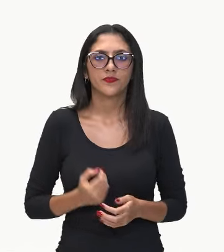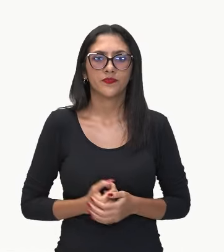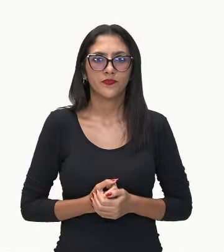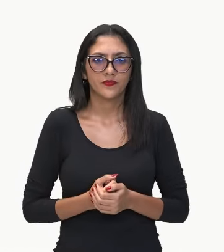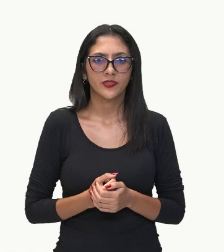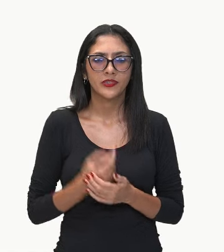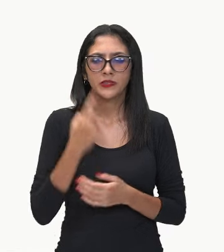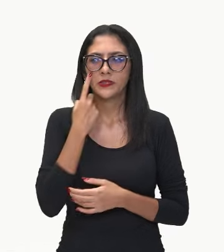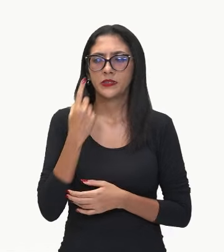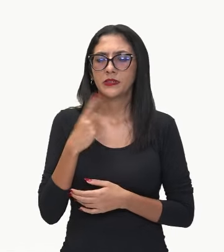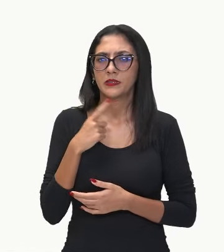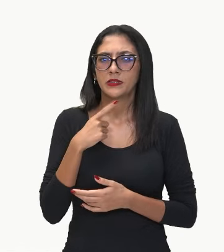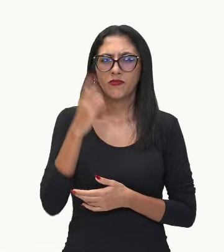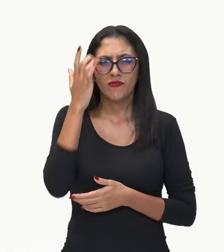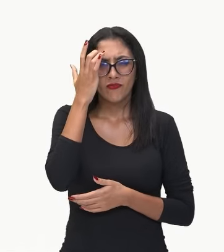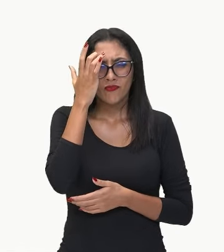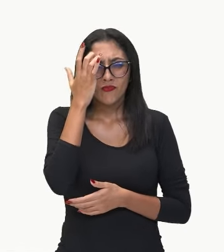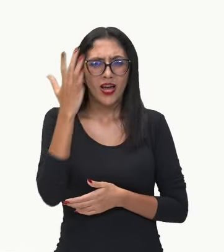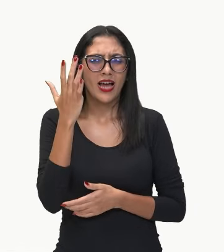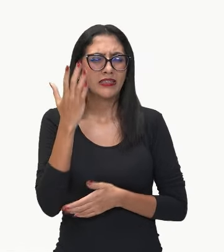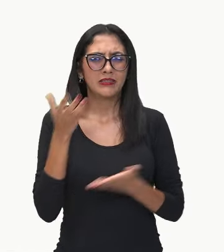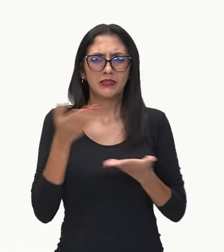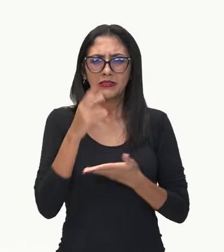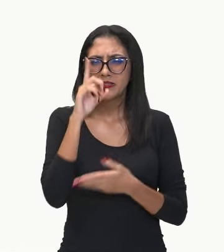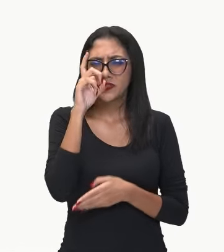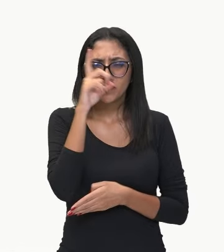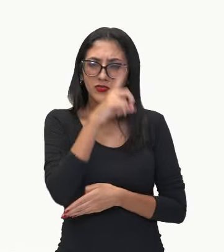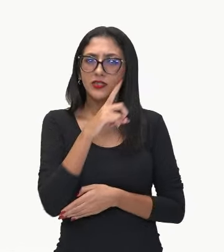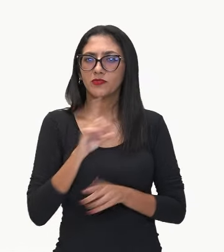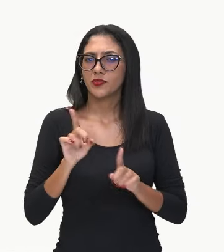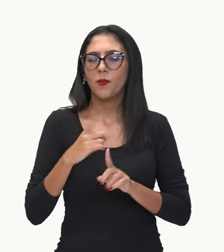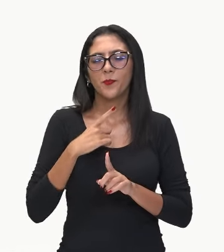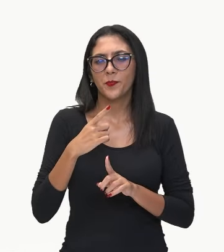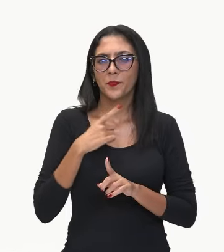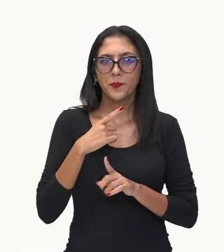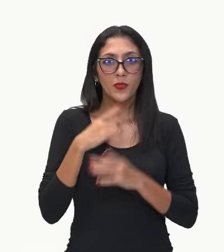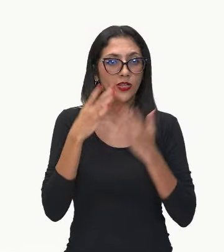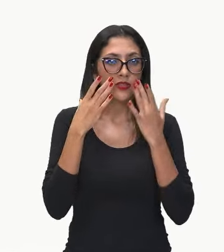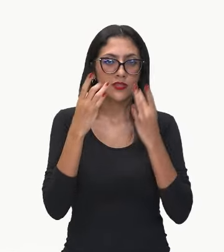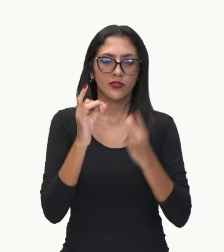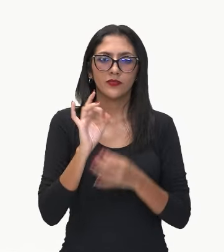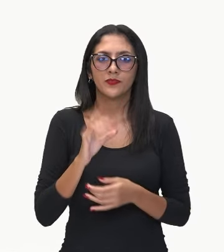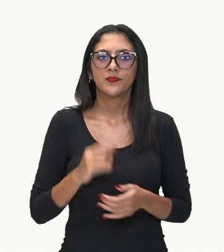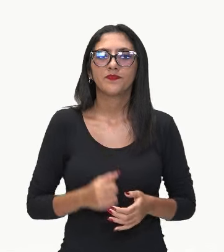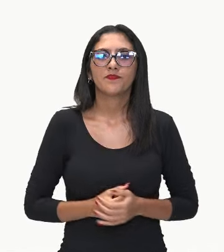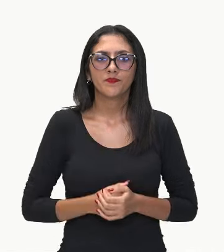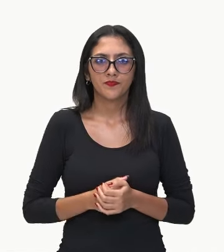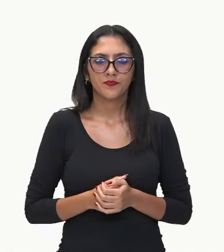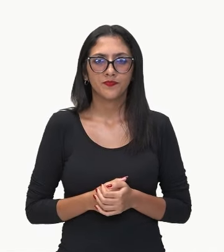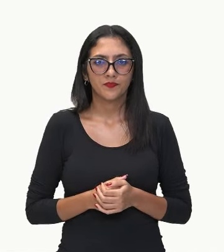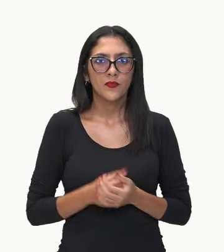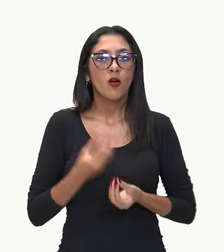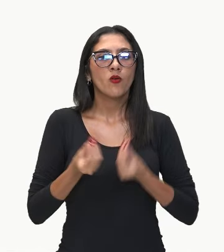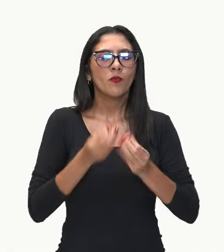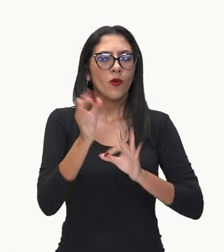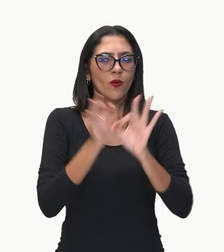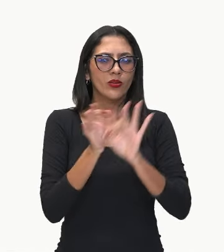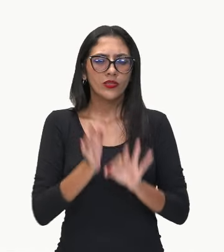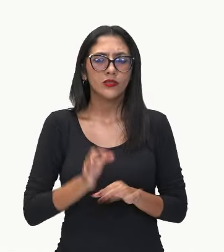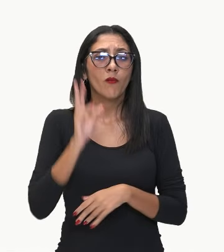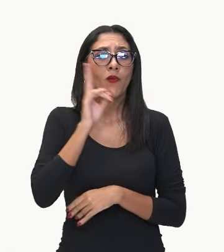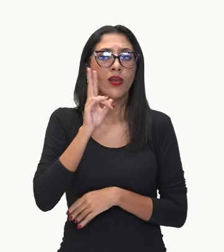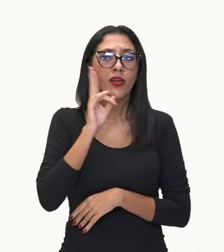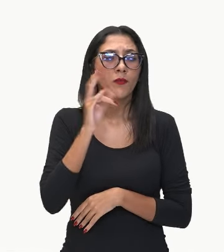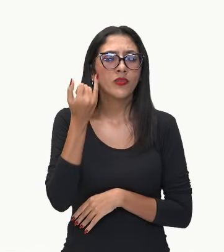tão fácil. Mas vai continuar fácil. Quer ver? Observe aqui comigo. Quem eu tenho que fazer primeiro na ordem que